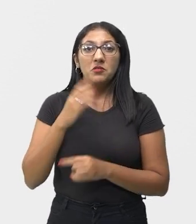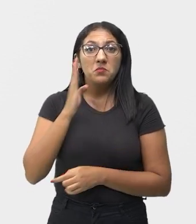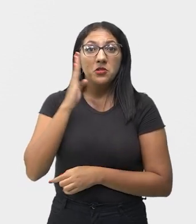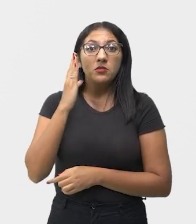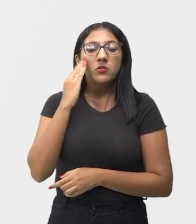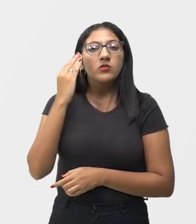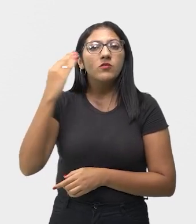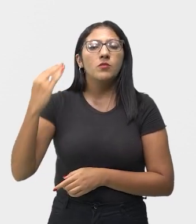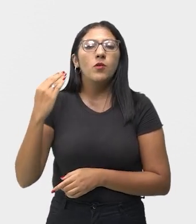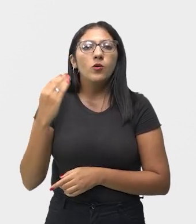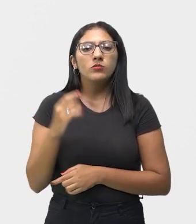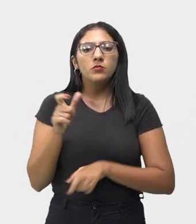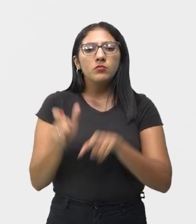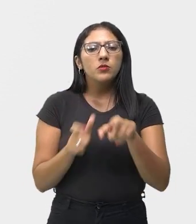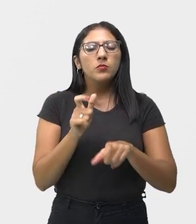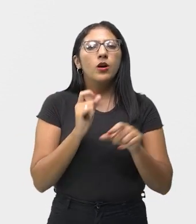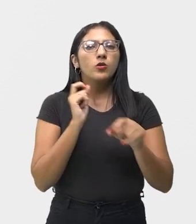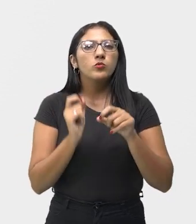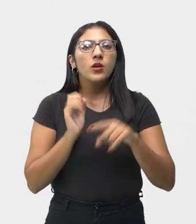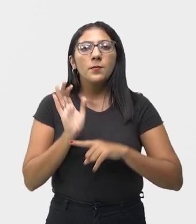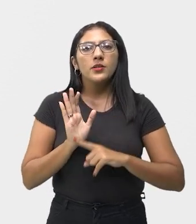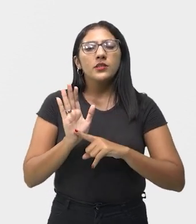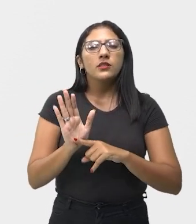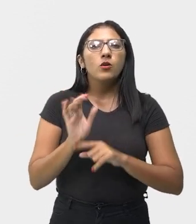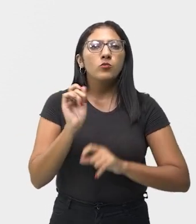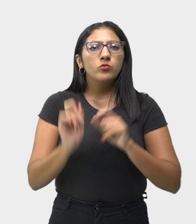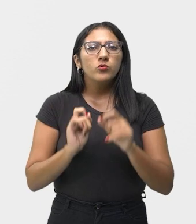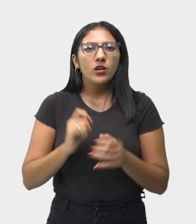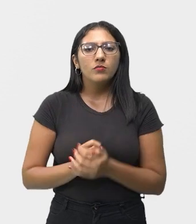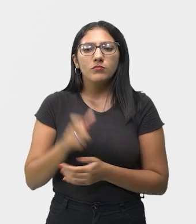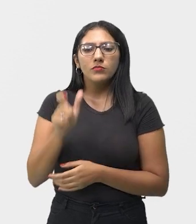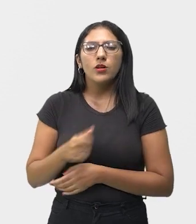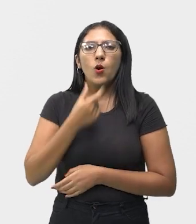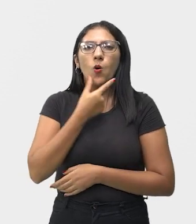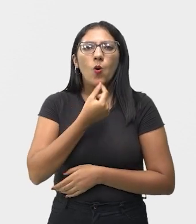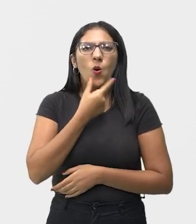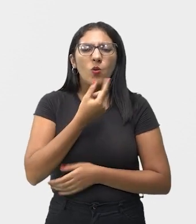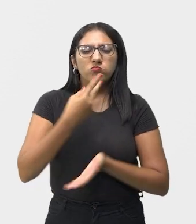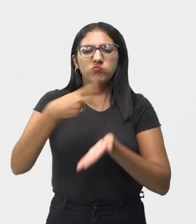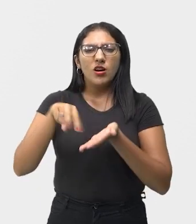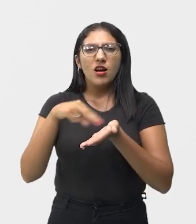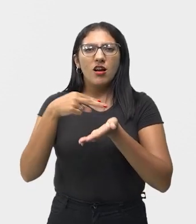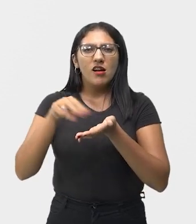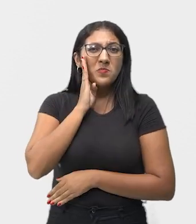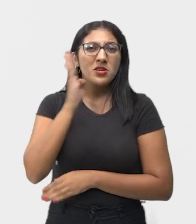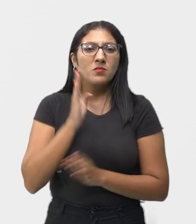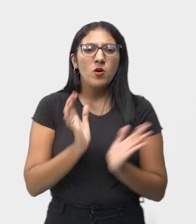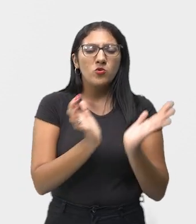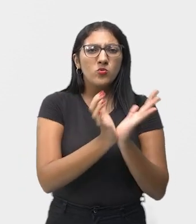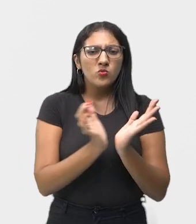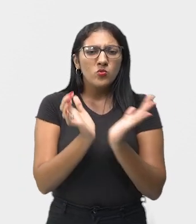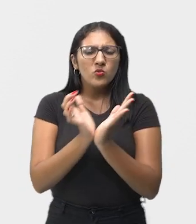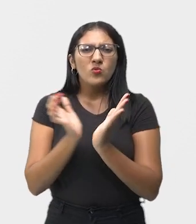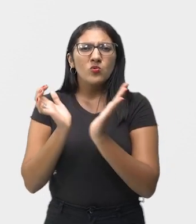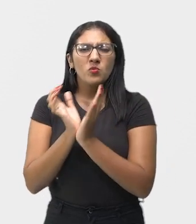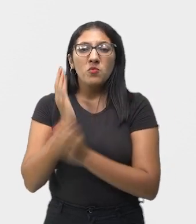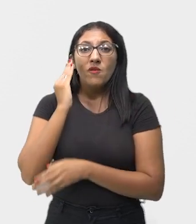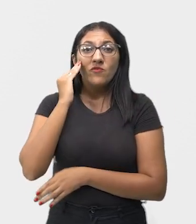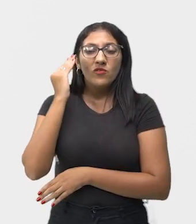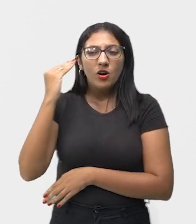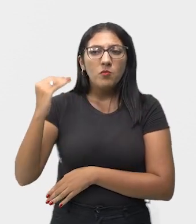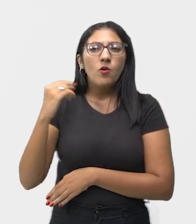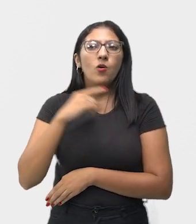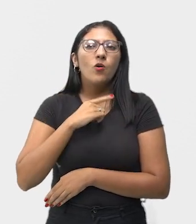popular por meio das representações de quem? De Elvis Presley, considerado por muito o rei do